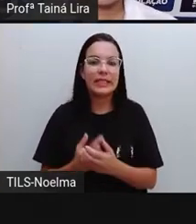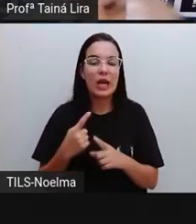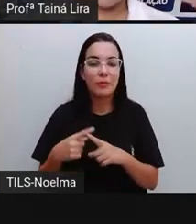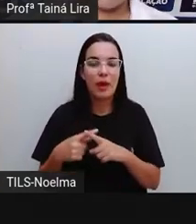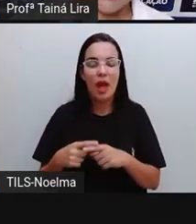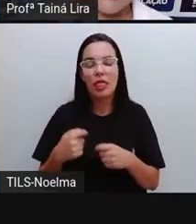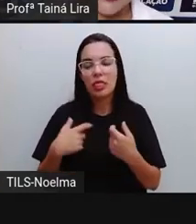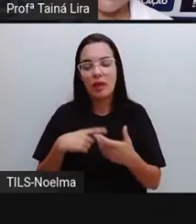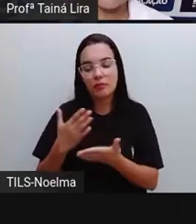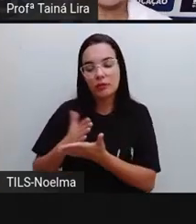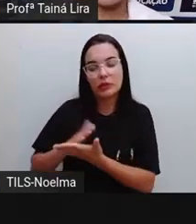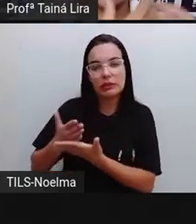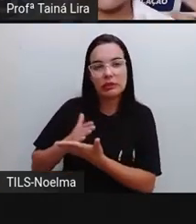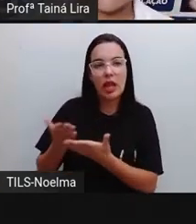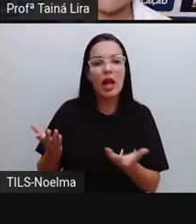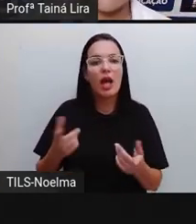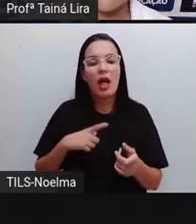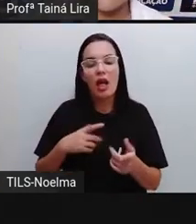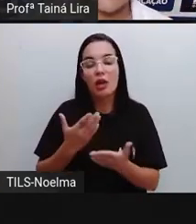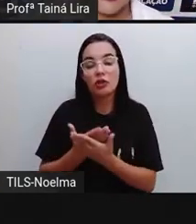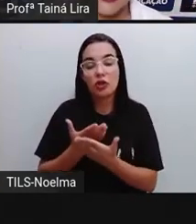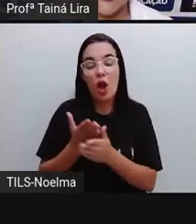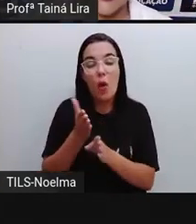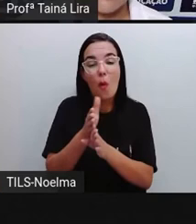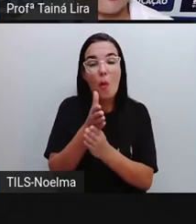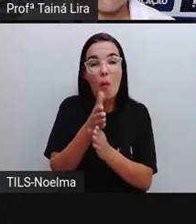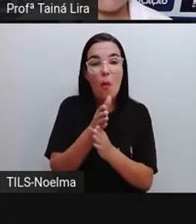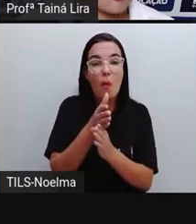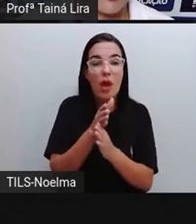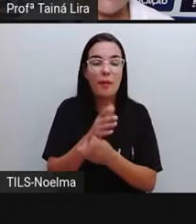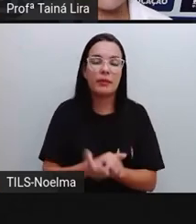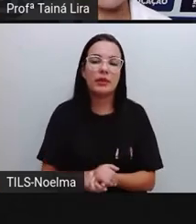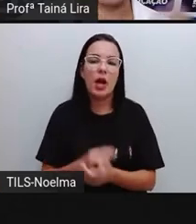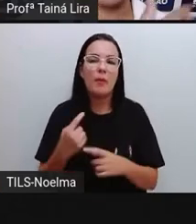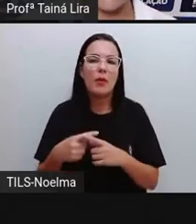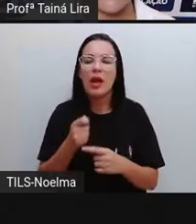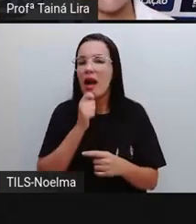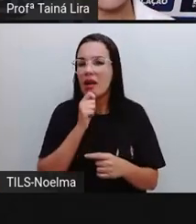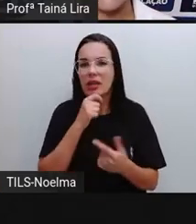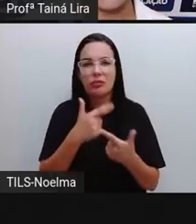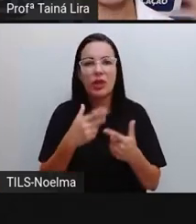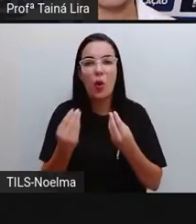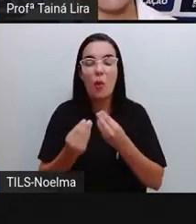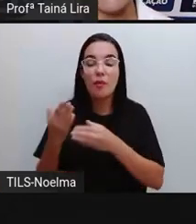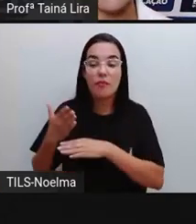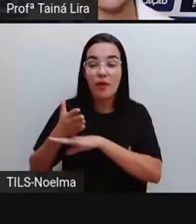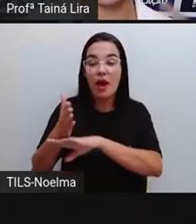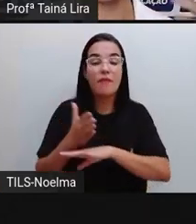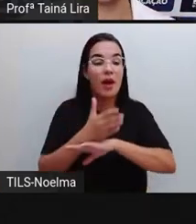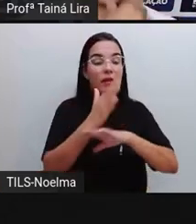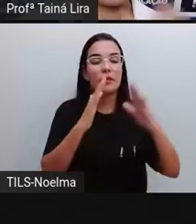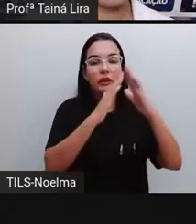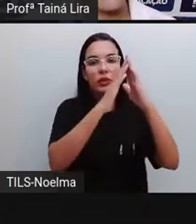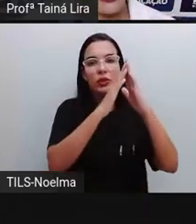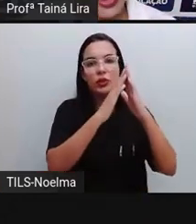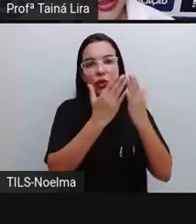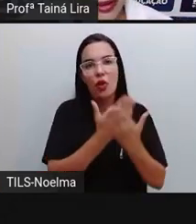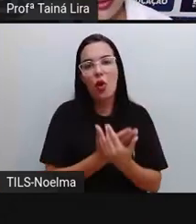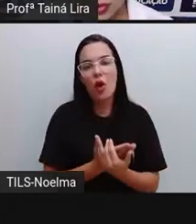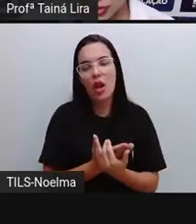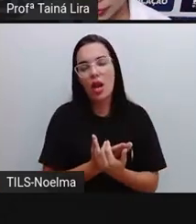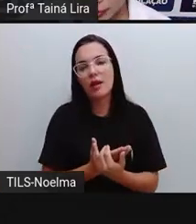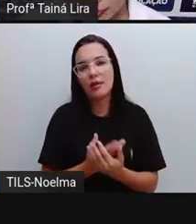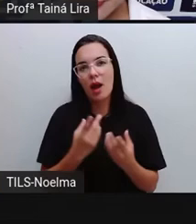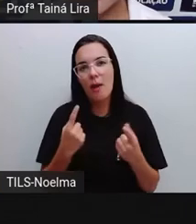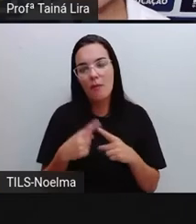Nessa questão da pandemia, né, que a gente estava sem poder frequentar a escola por conta do número grande de